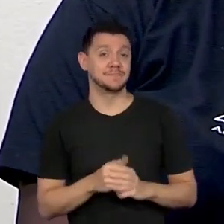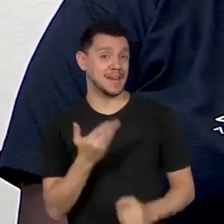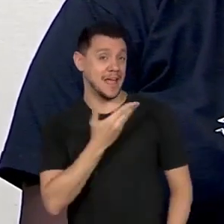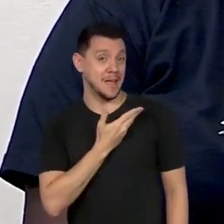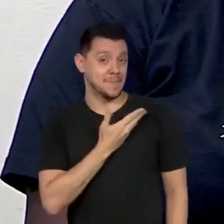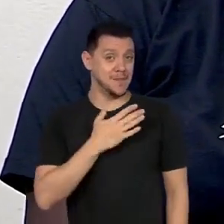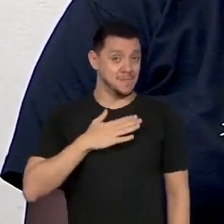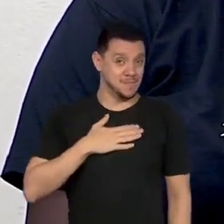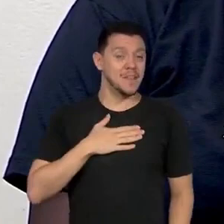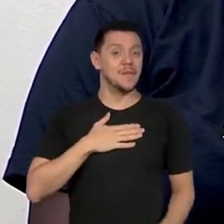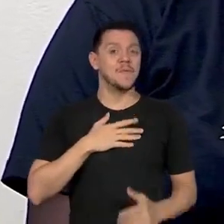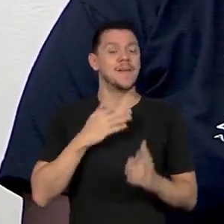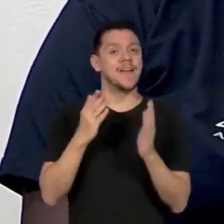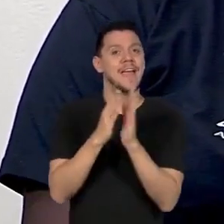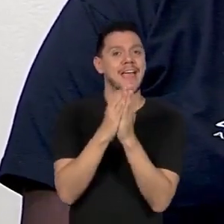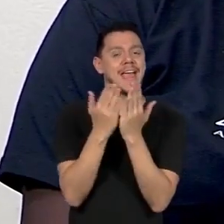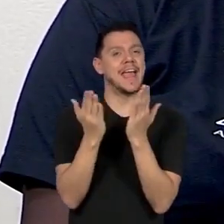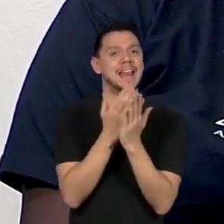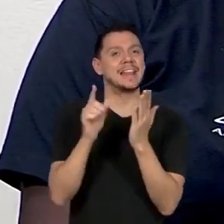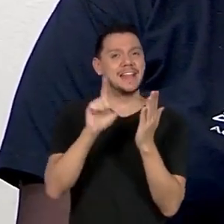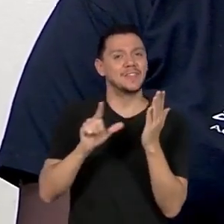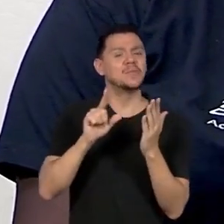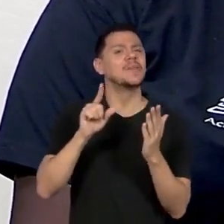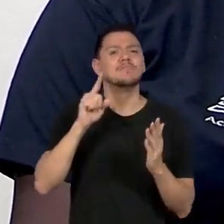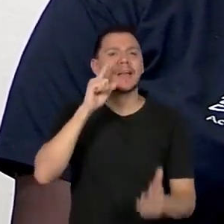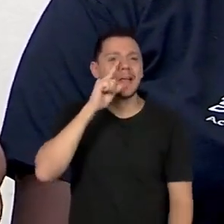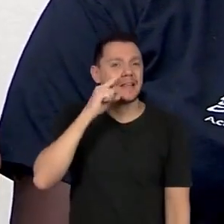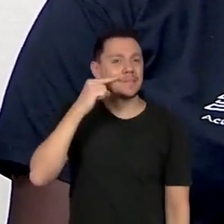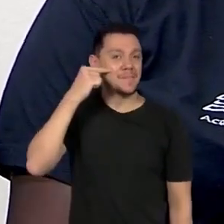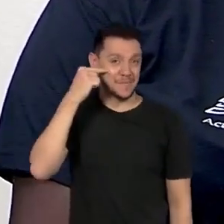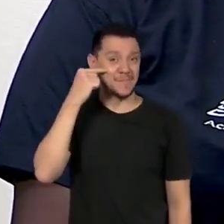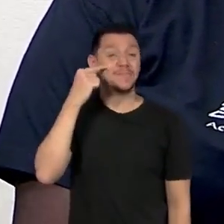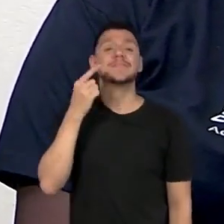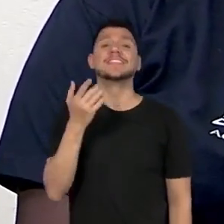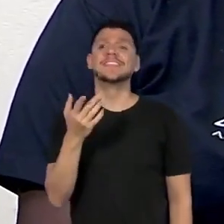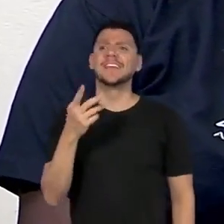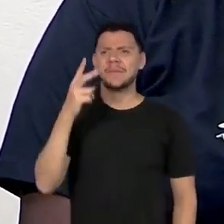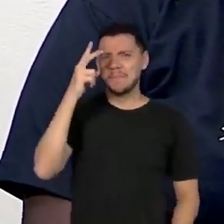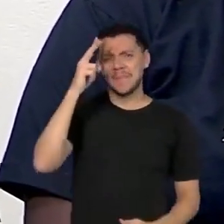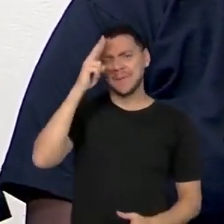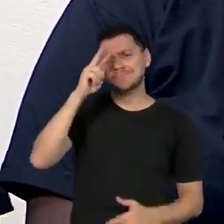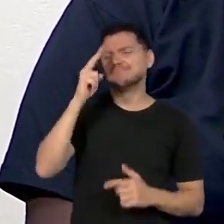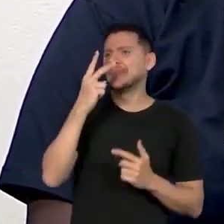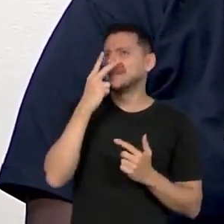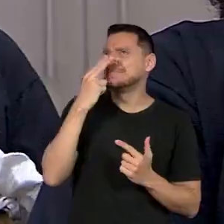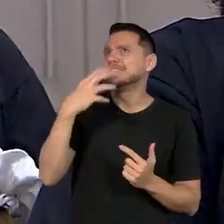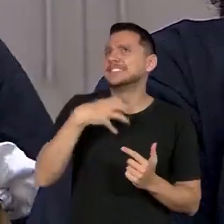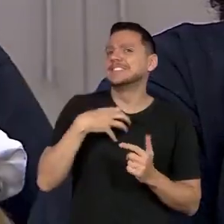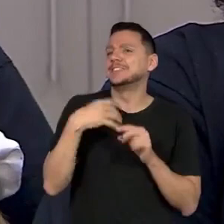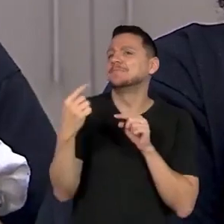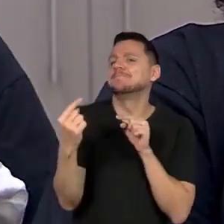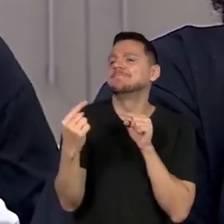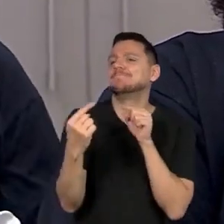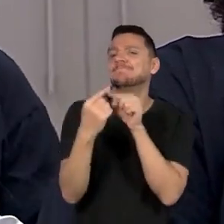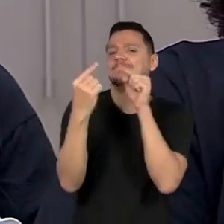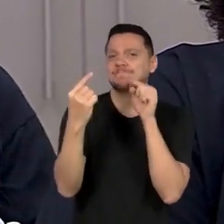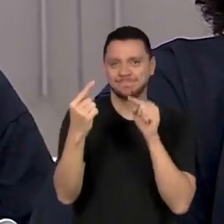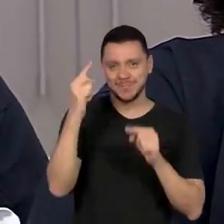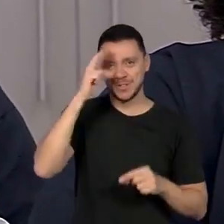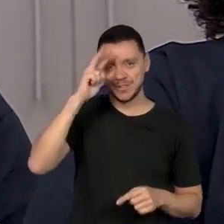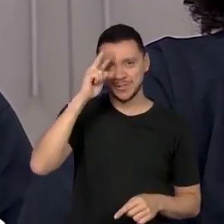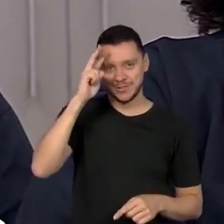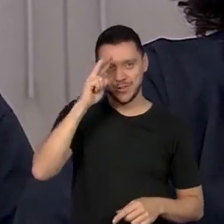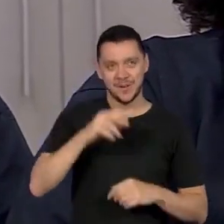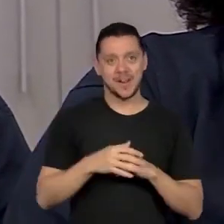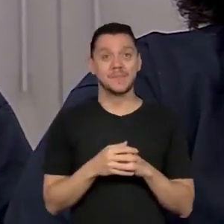Cecília Meirelles, pois eu me identifico um pouco com ela devido à trajetória que ela teve sobre a vida dela. O meu amigo literário